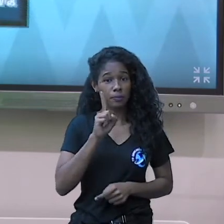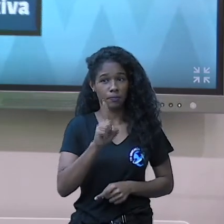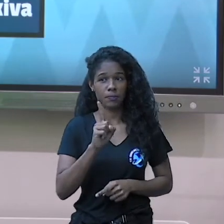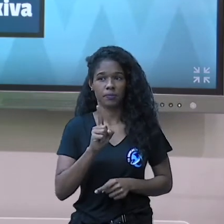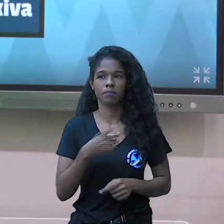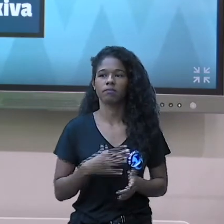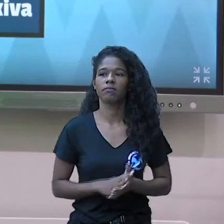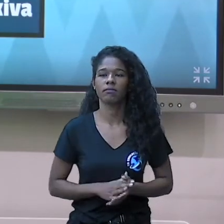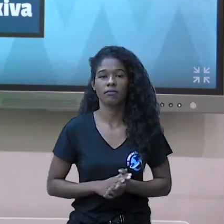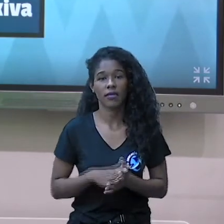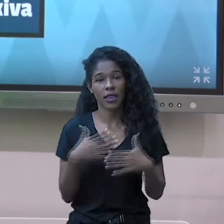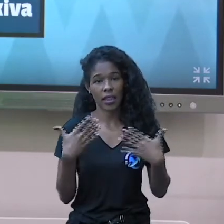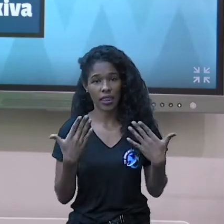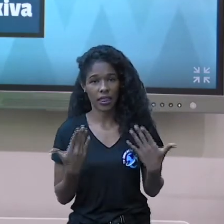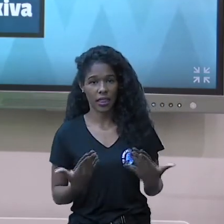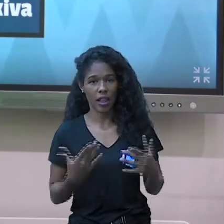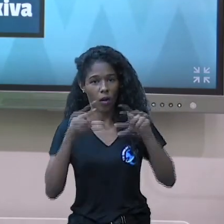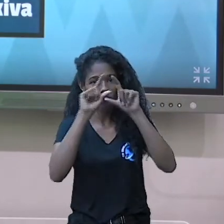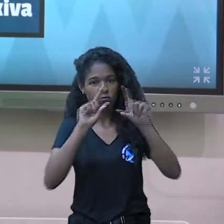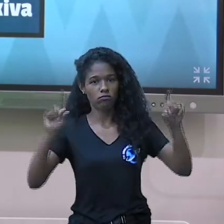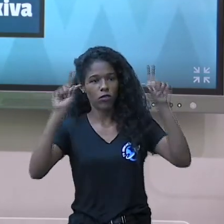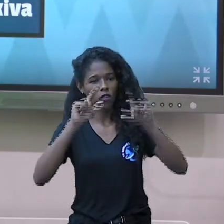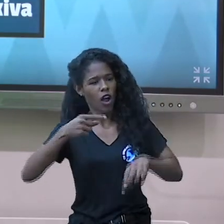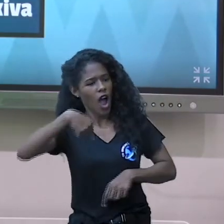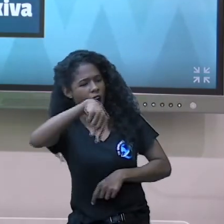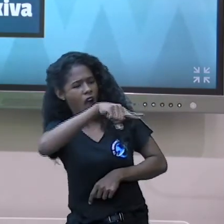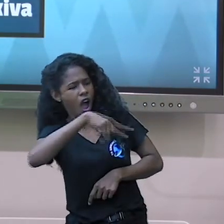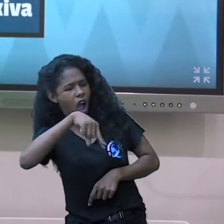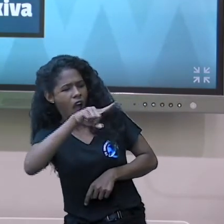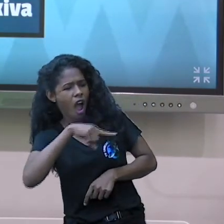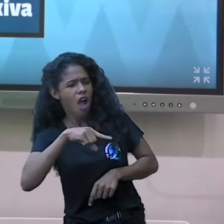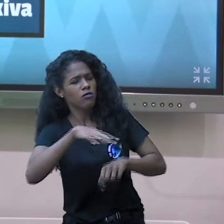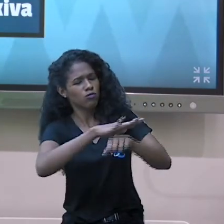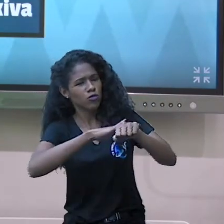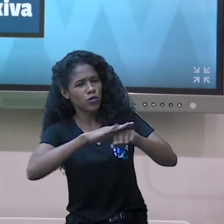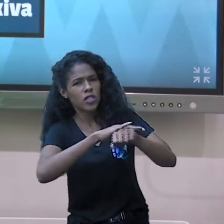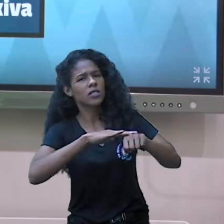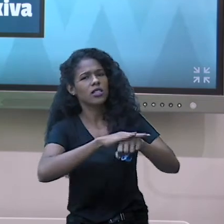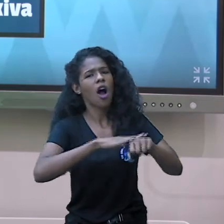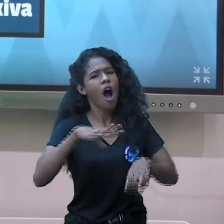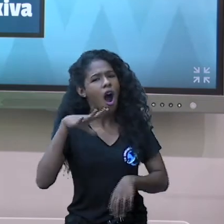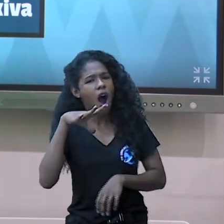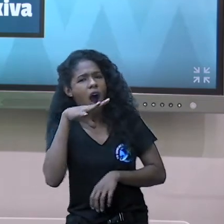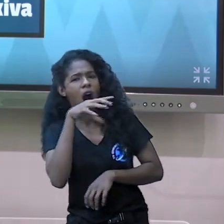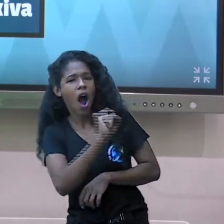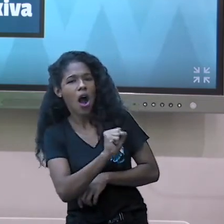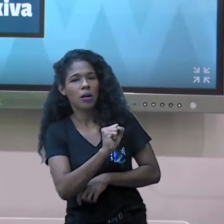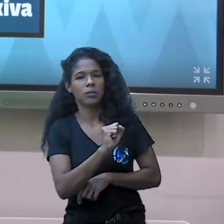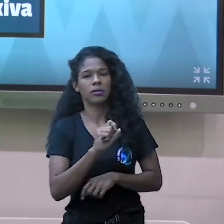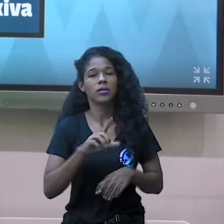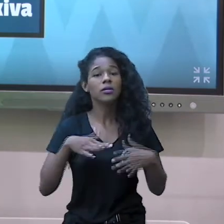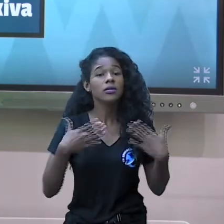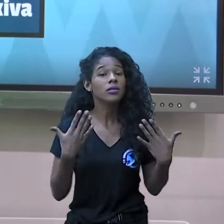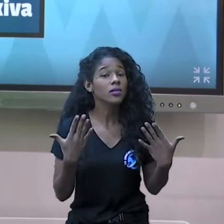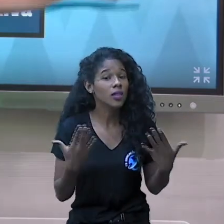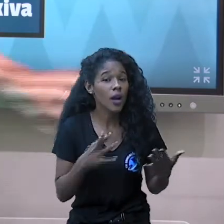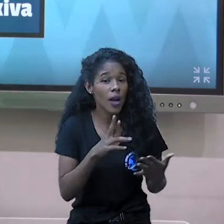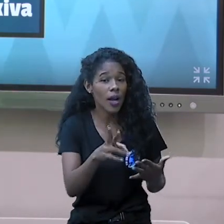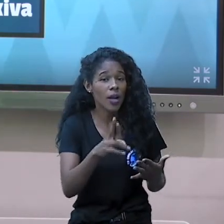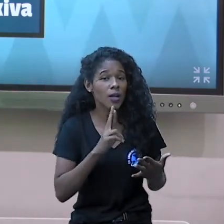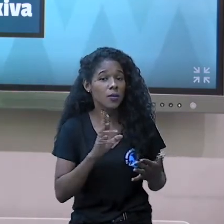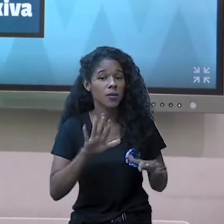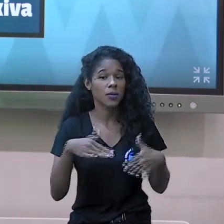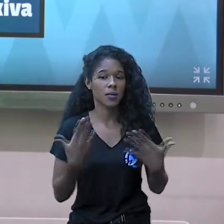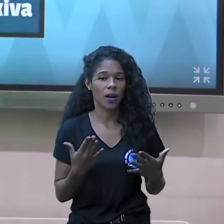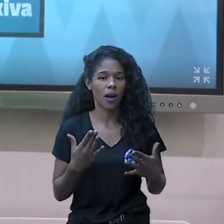Ali, ó. A frase, eles se falaram rapidamente. Eles se falaram. Lembra que eu falei? Mais de um